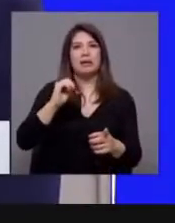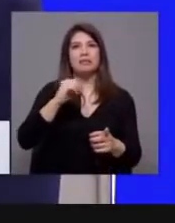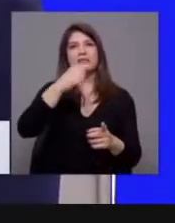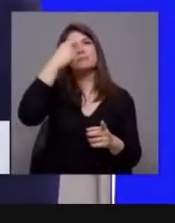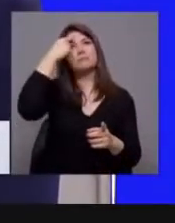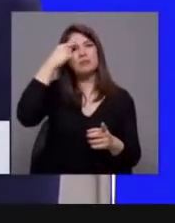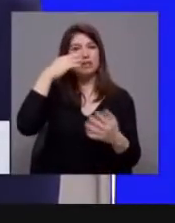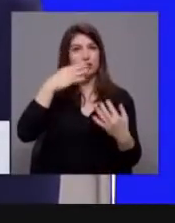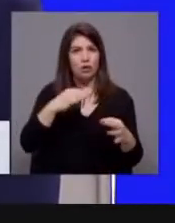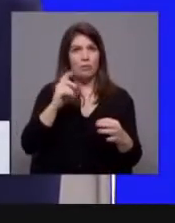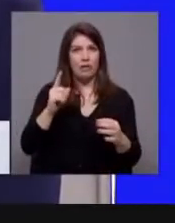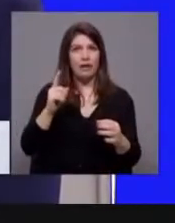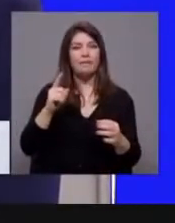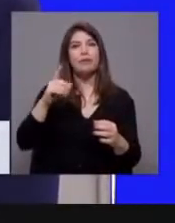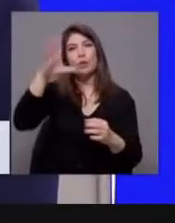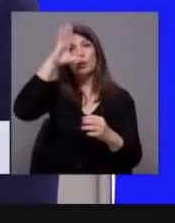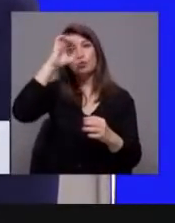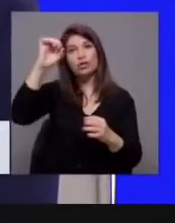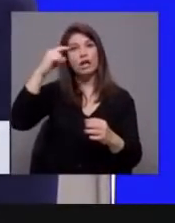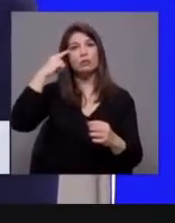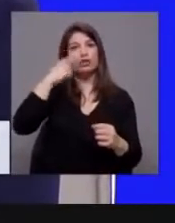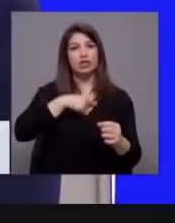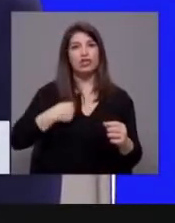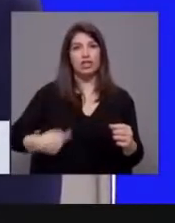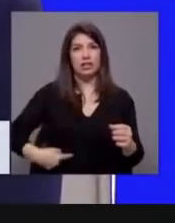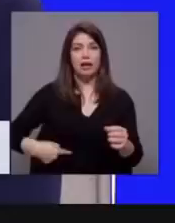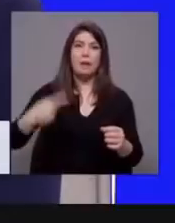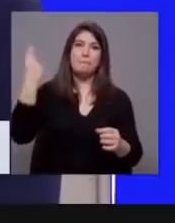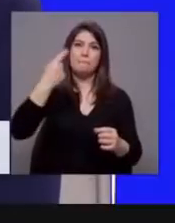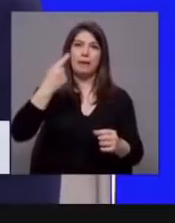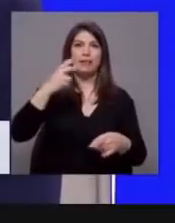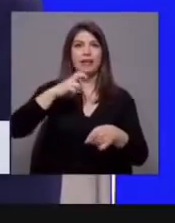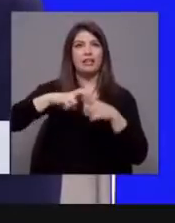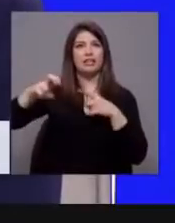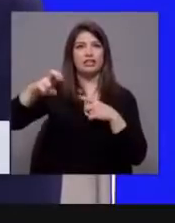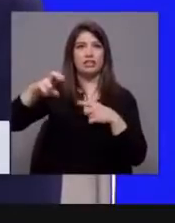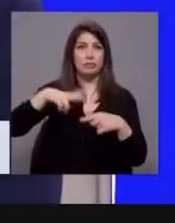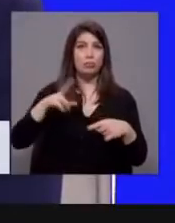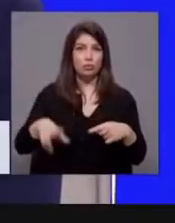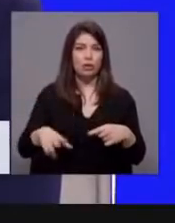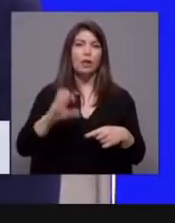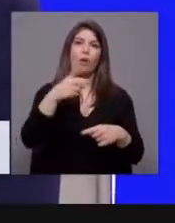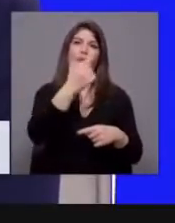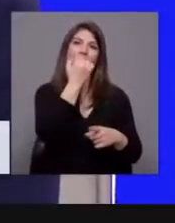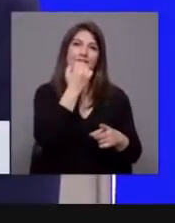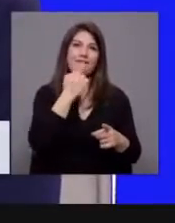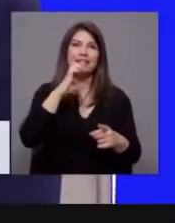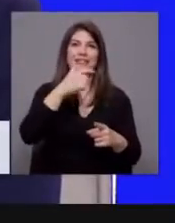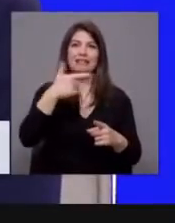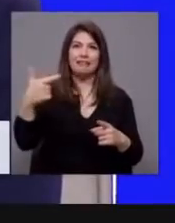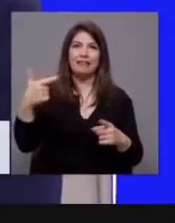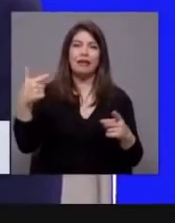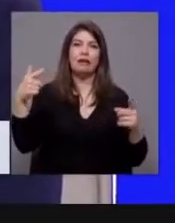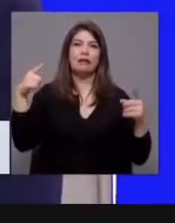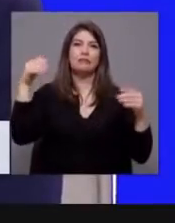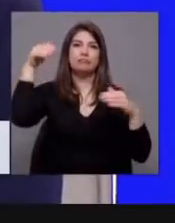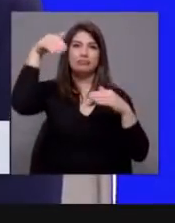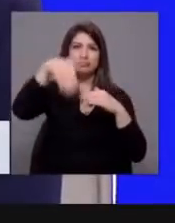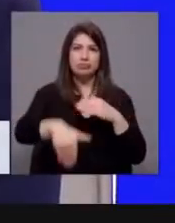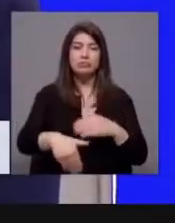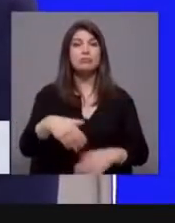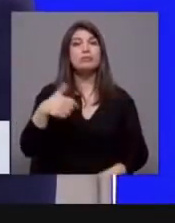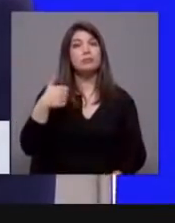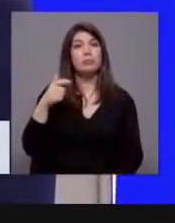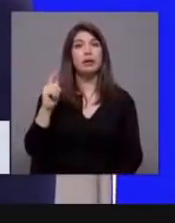Estado Chinês a mandar na energia em Portugal. O Estado Chinês! Ou talvez esteja contente com os CTTs estarem a ser absolutamente destruídos. O Bloco de Esquerda